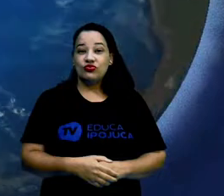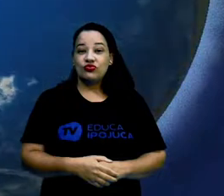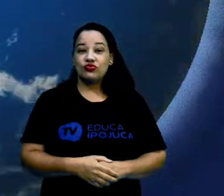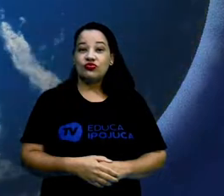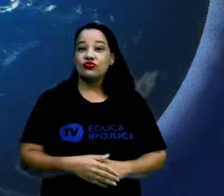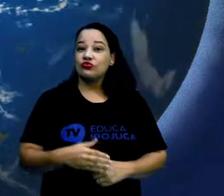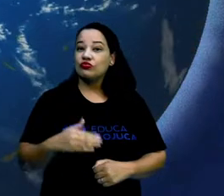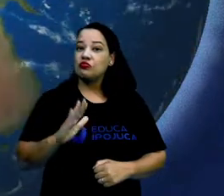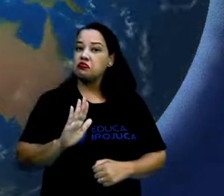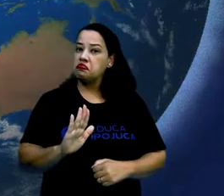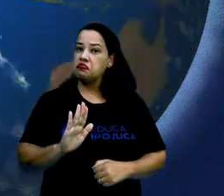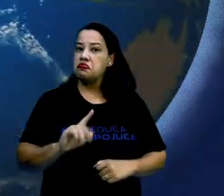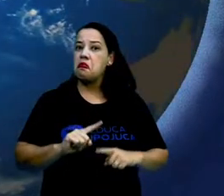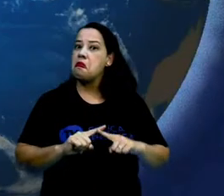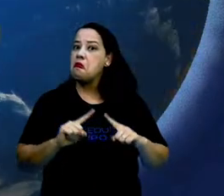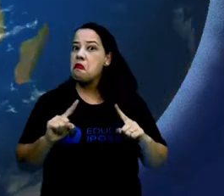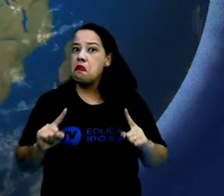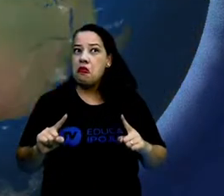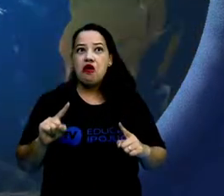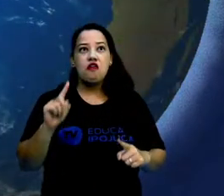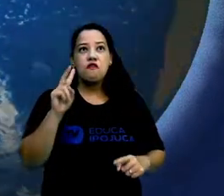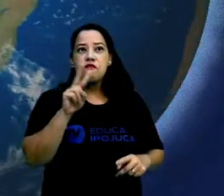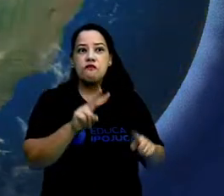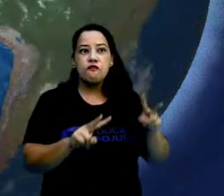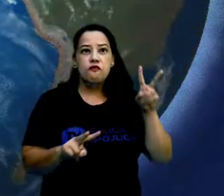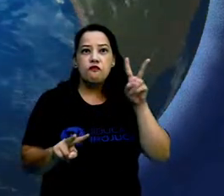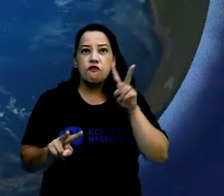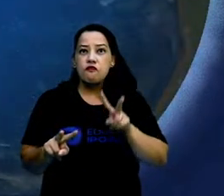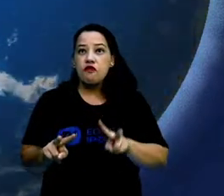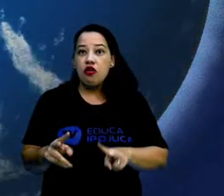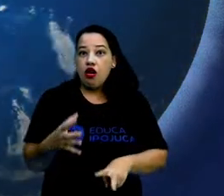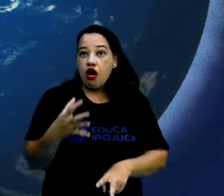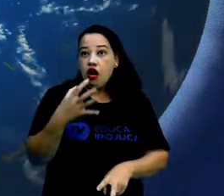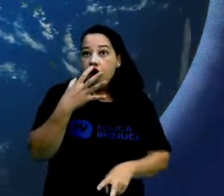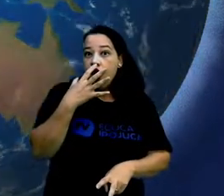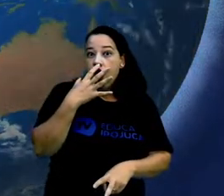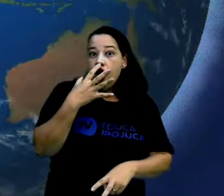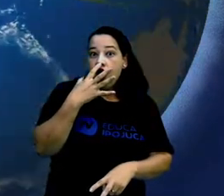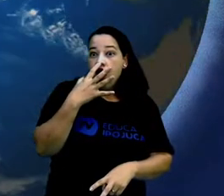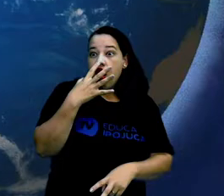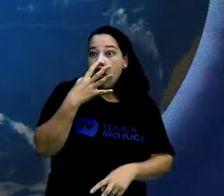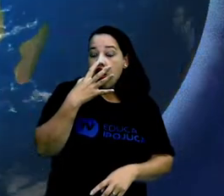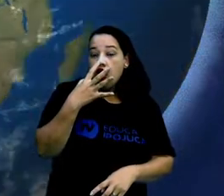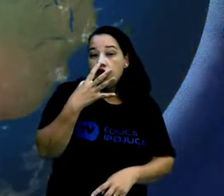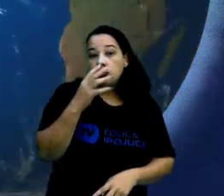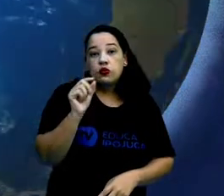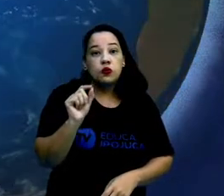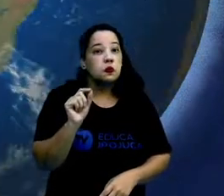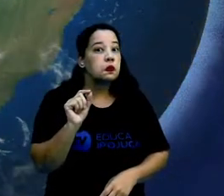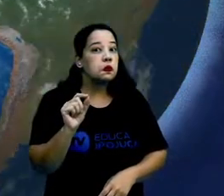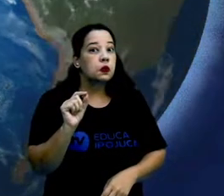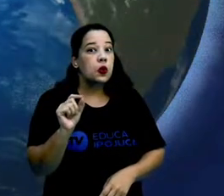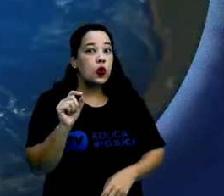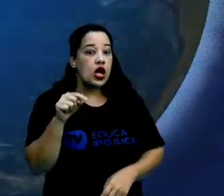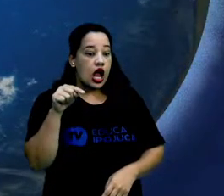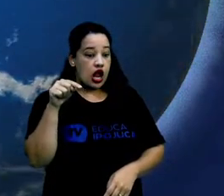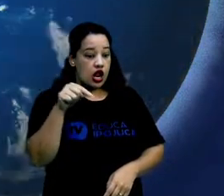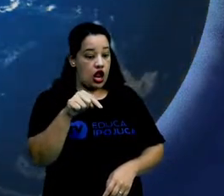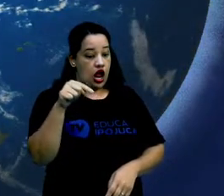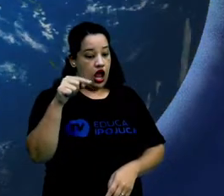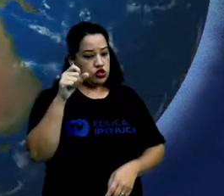Mas entre tudo o que ele viu, nada chamou tanto a sua atenção do que aquele planeta